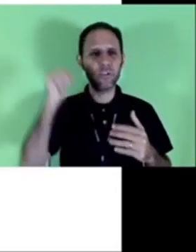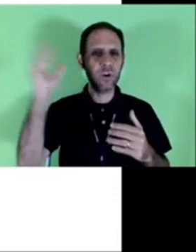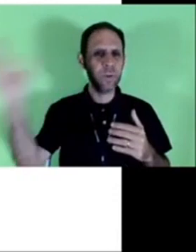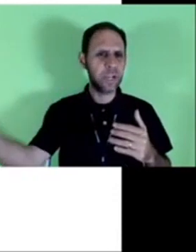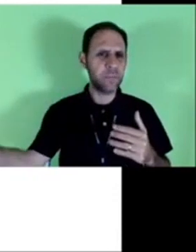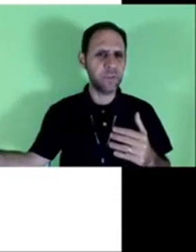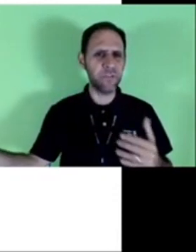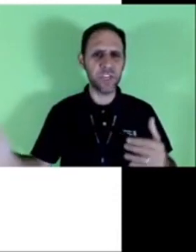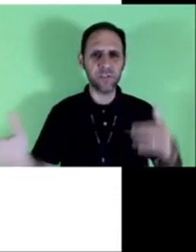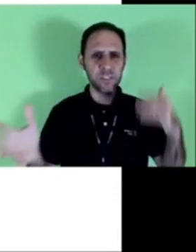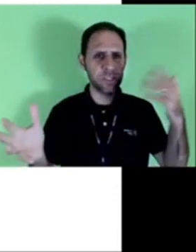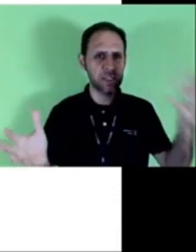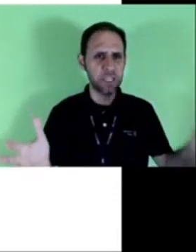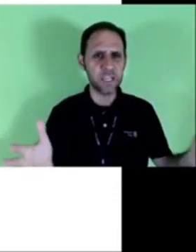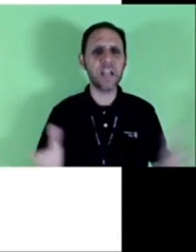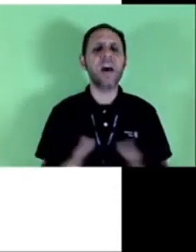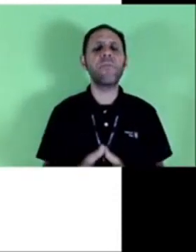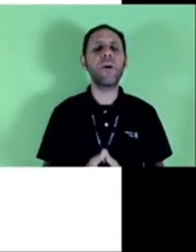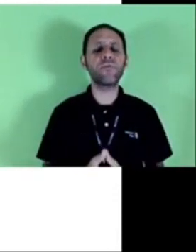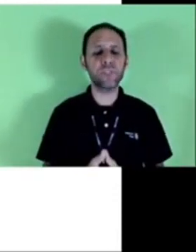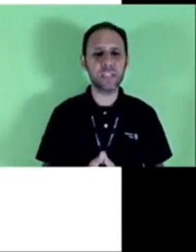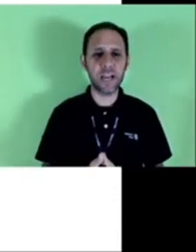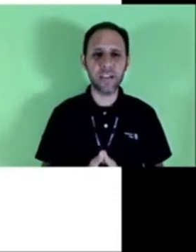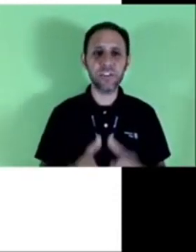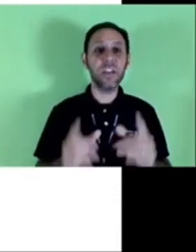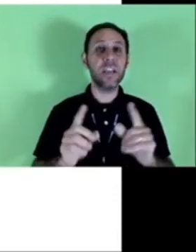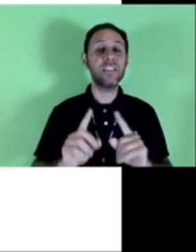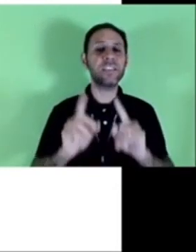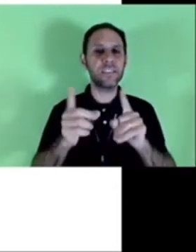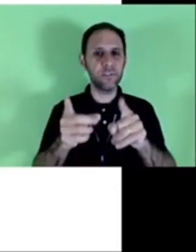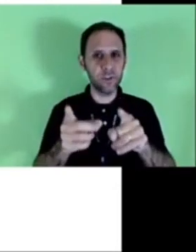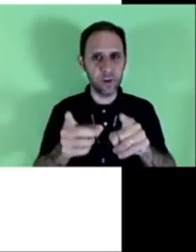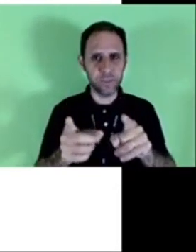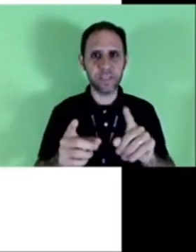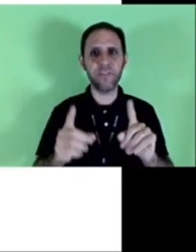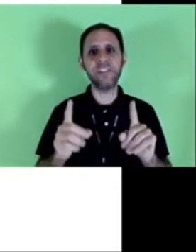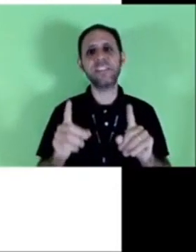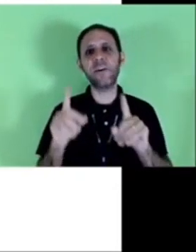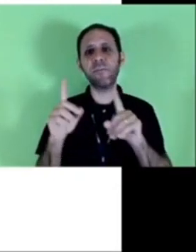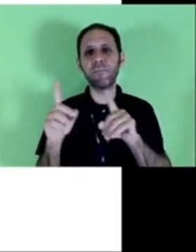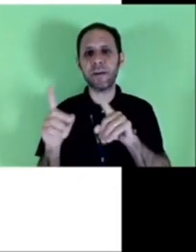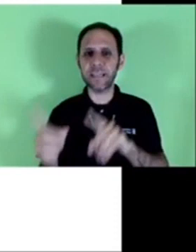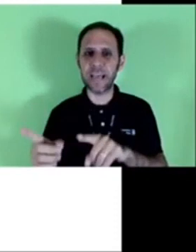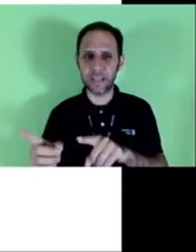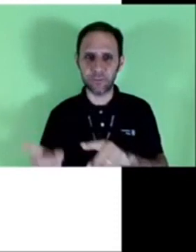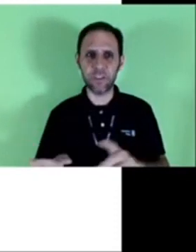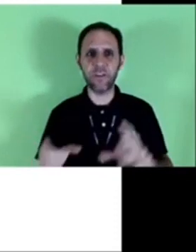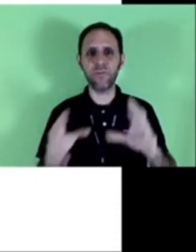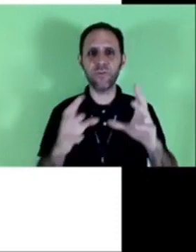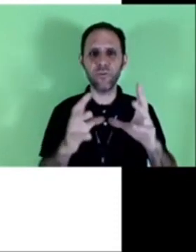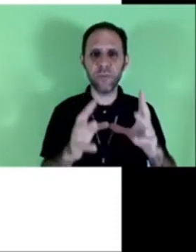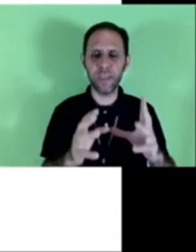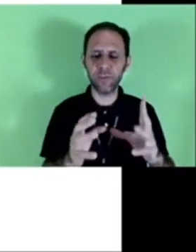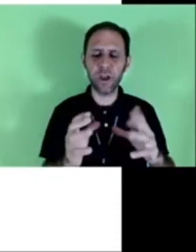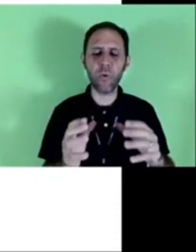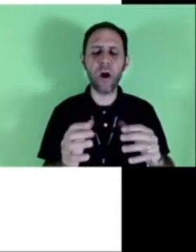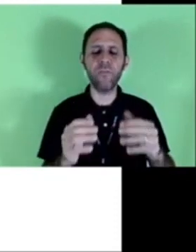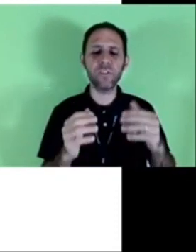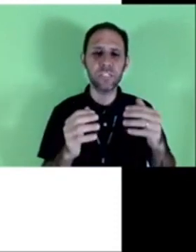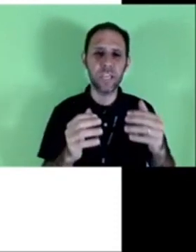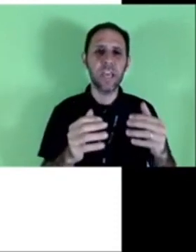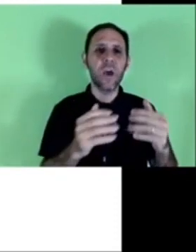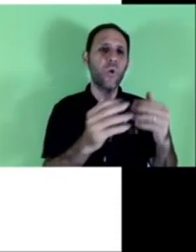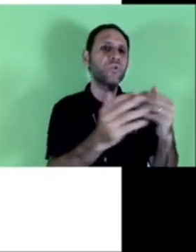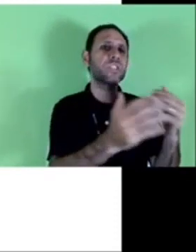aquele vereador, para aquele prefeito exercer uma autoridade em seu nome. Então, isso é um mandato. Então, é documento no